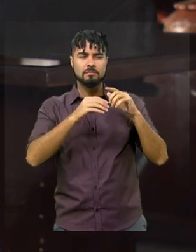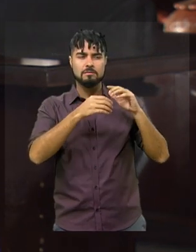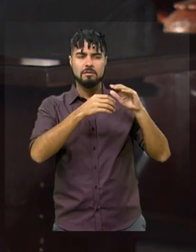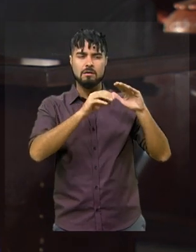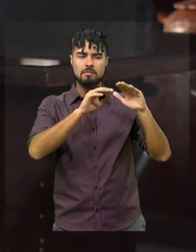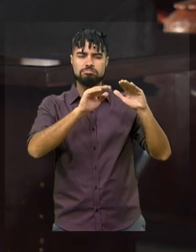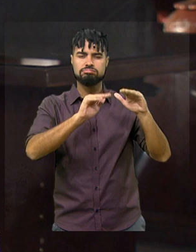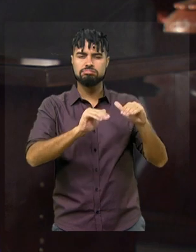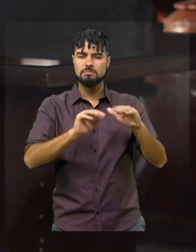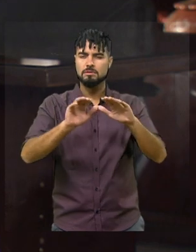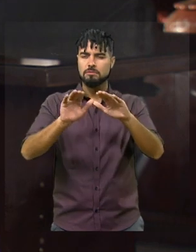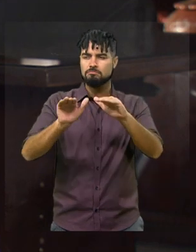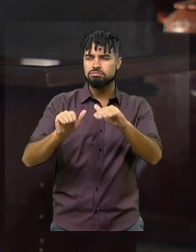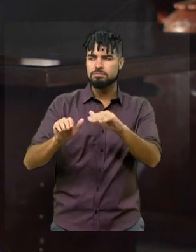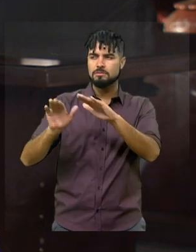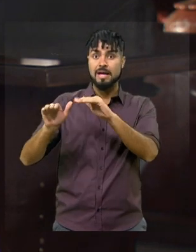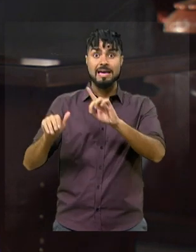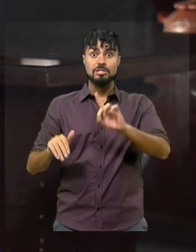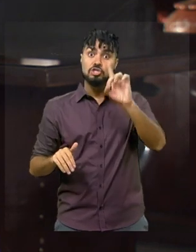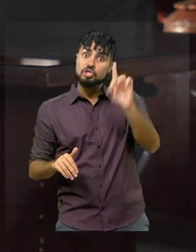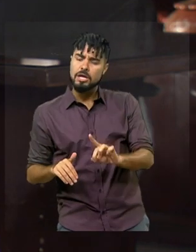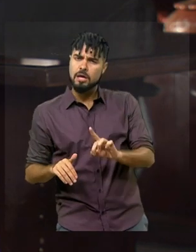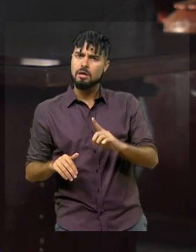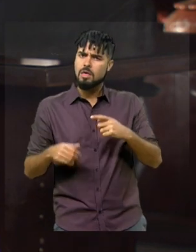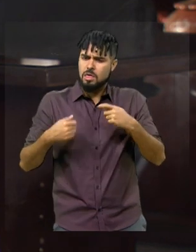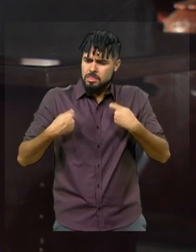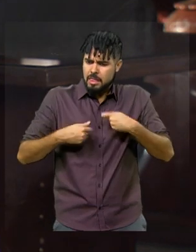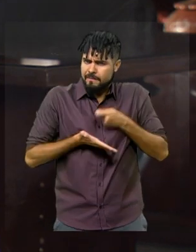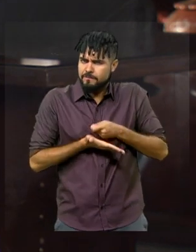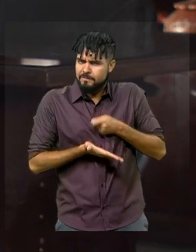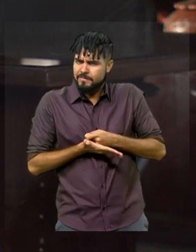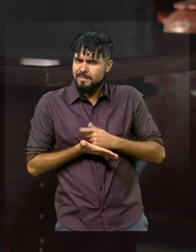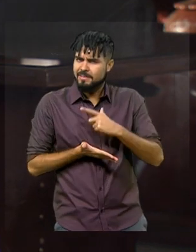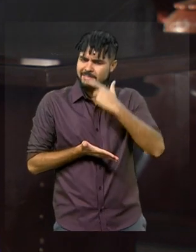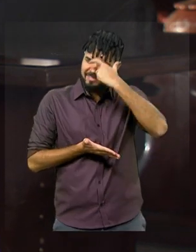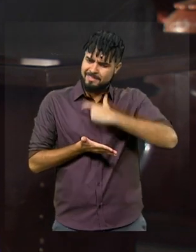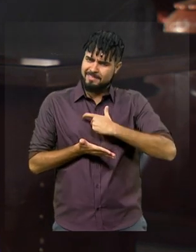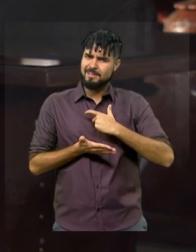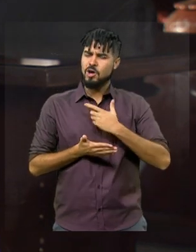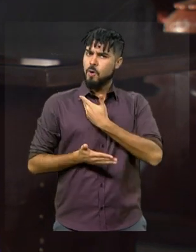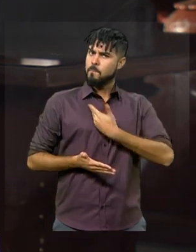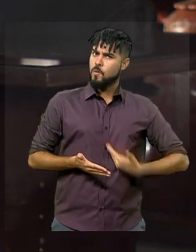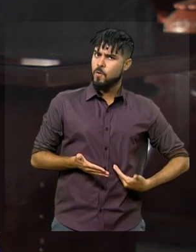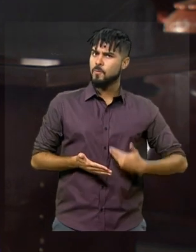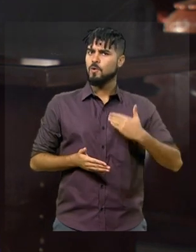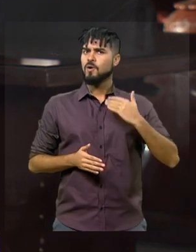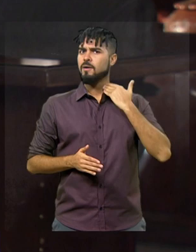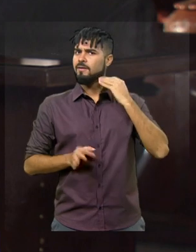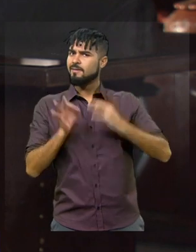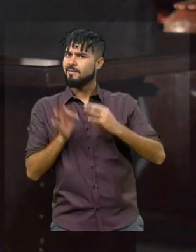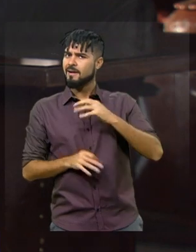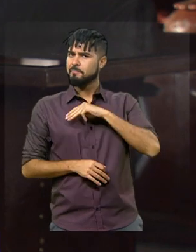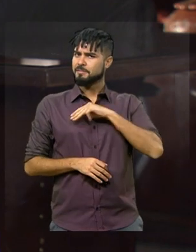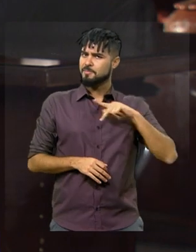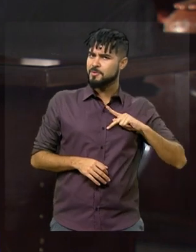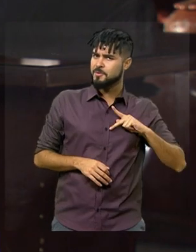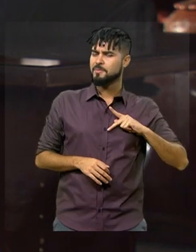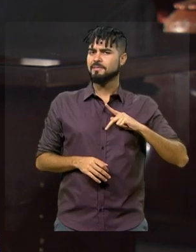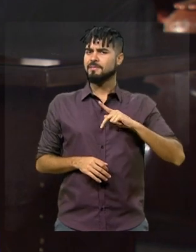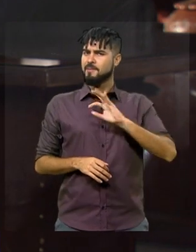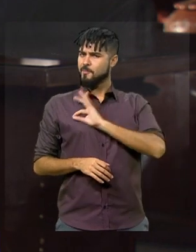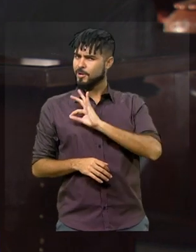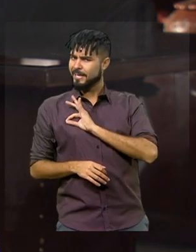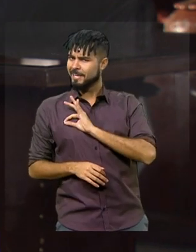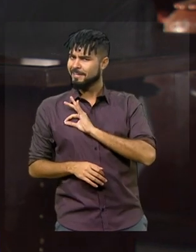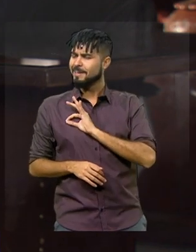o direito e o dever que o agente público, o agente policial, o Ministério Público ou o Judiciário tem